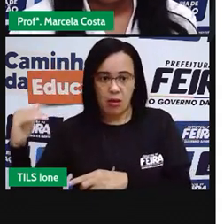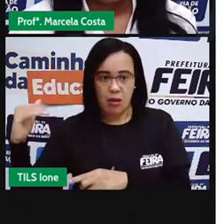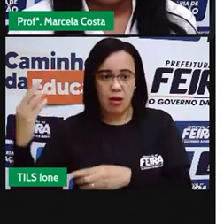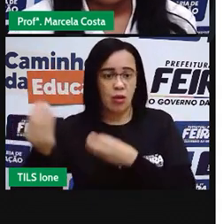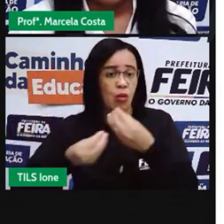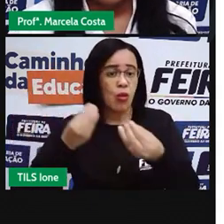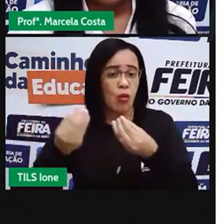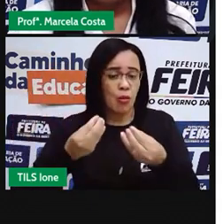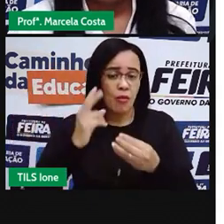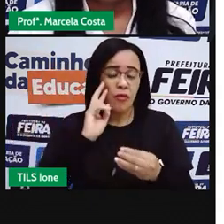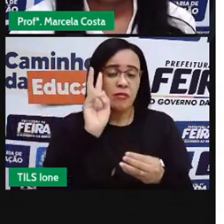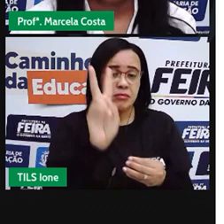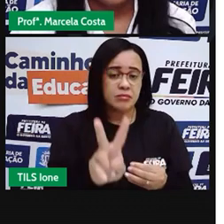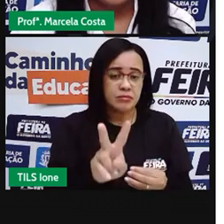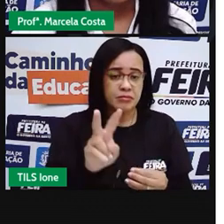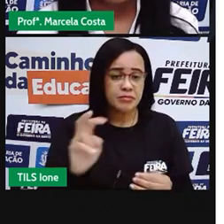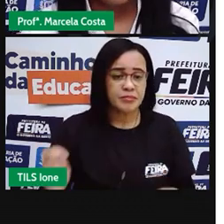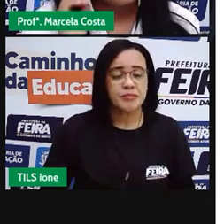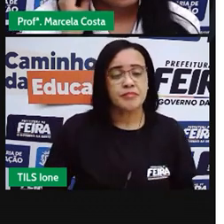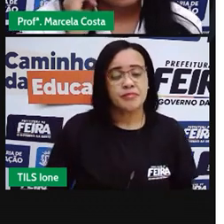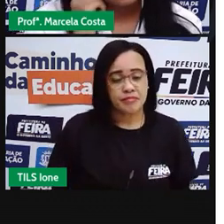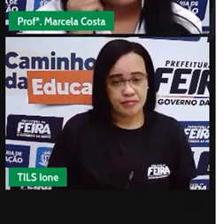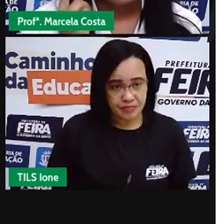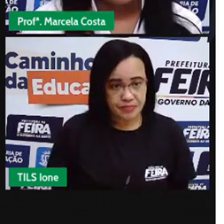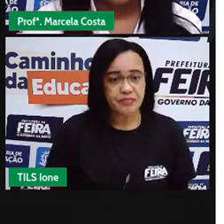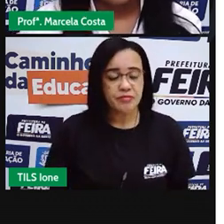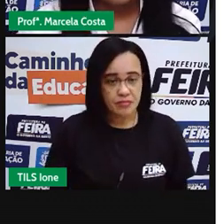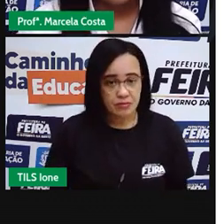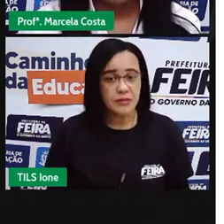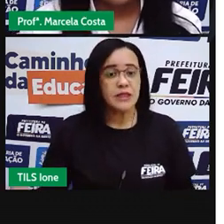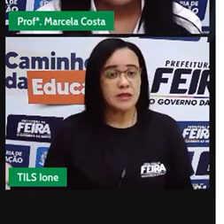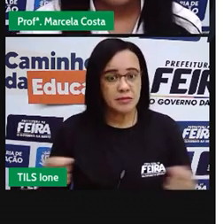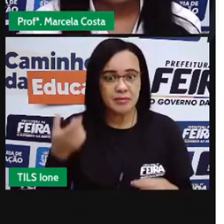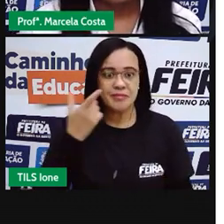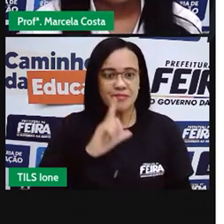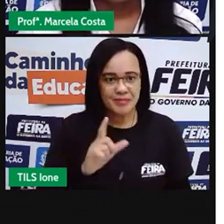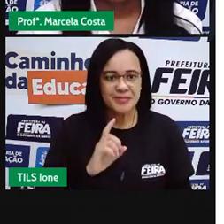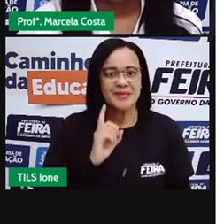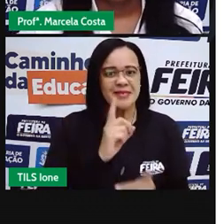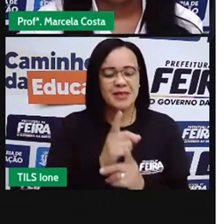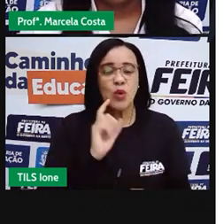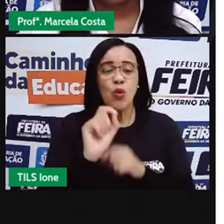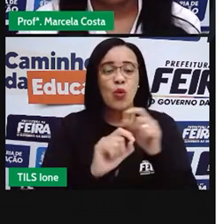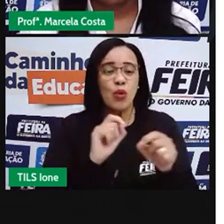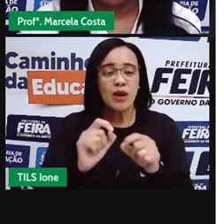Veja que a gente consegue identificar ele.